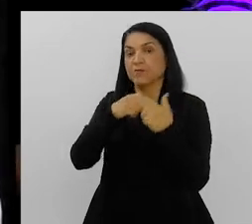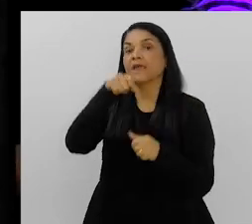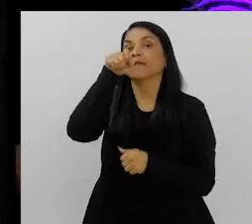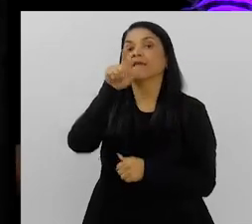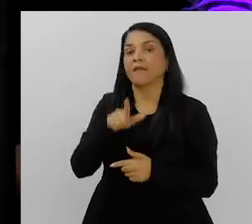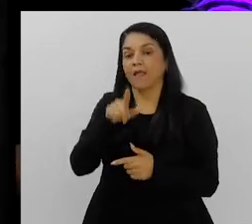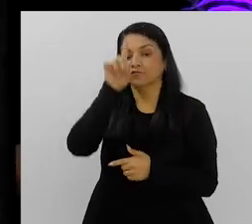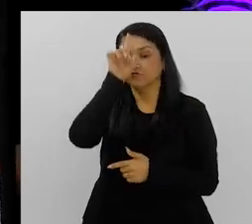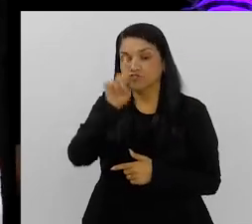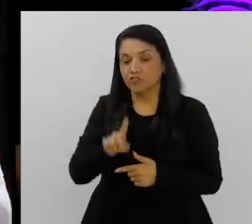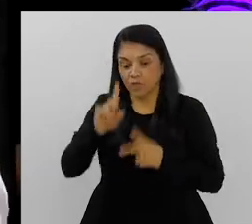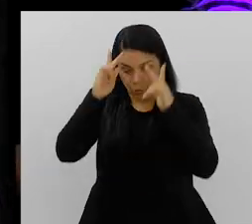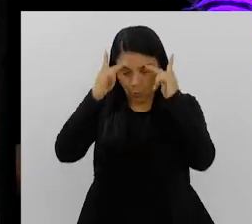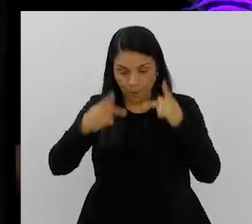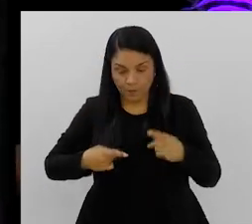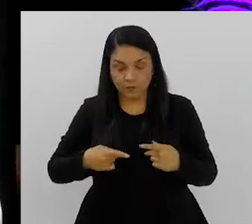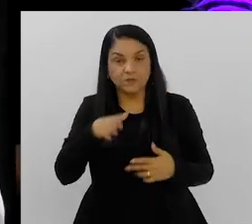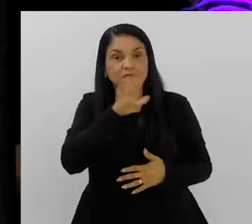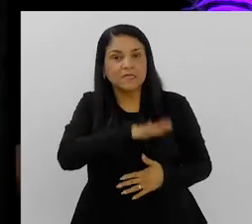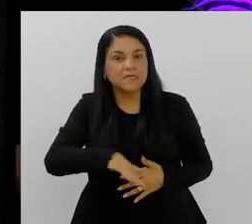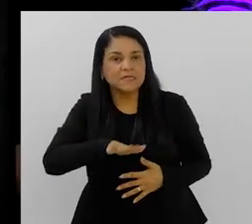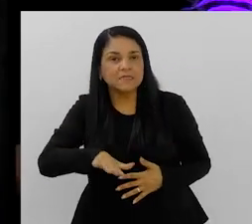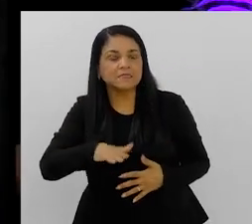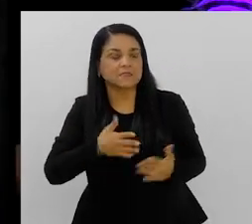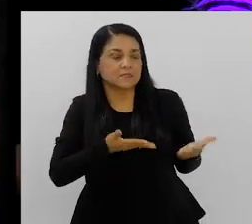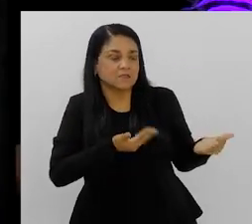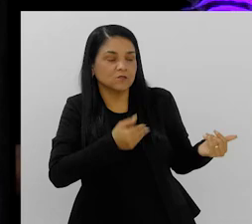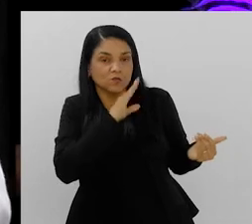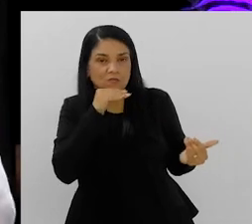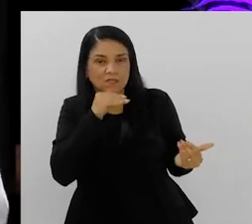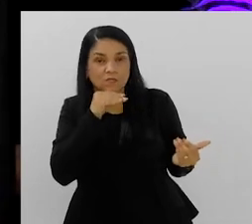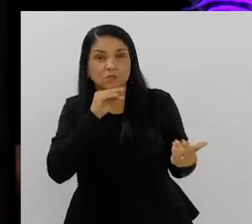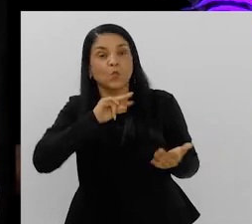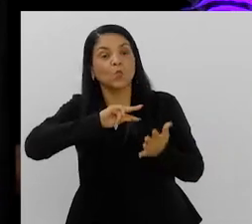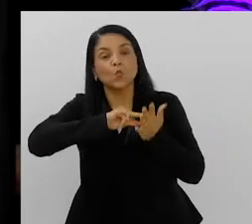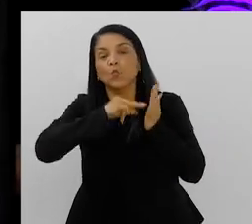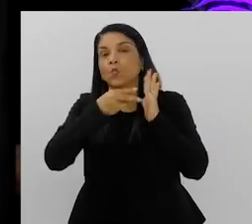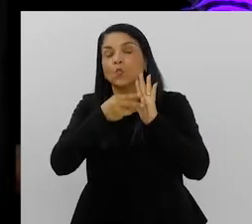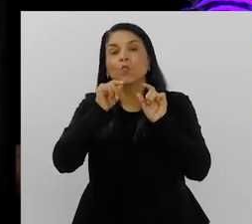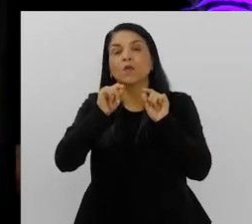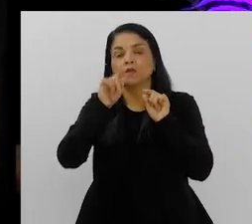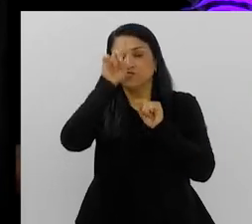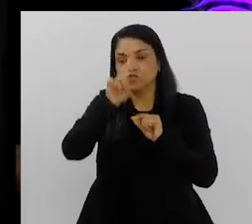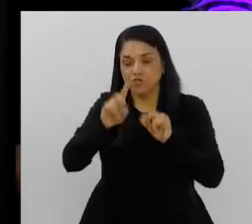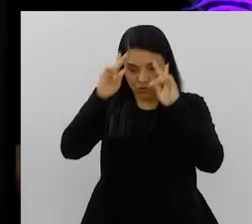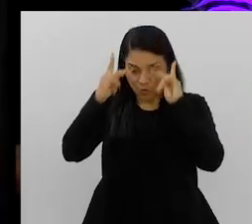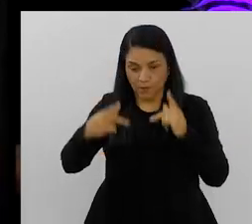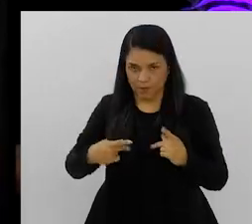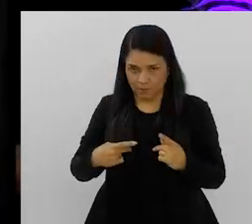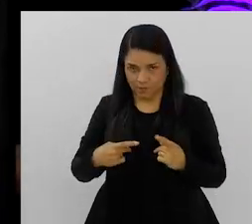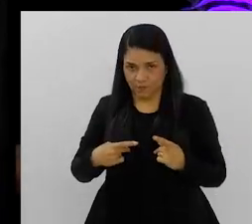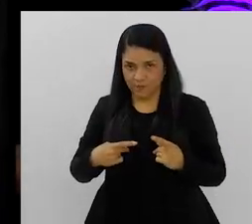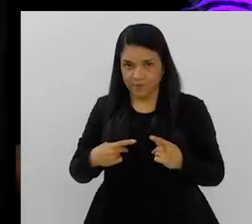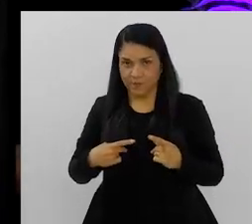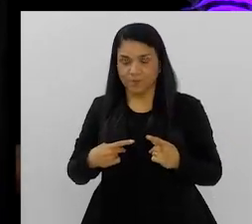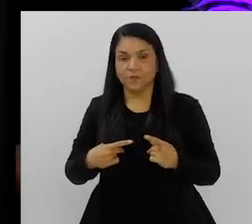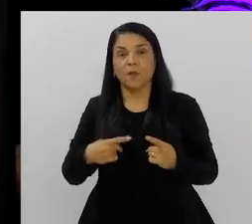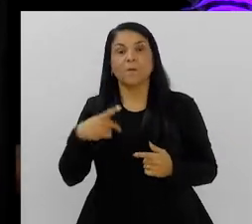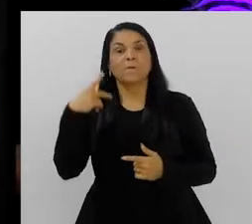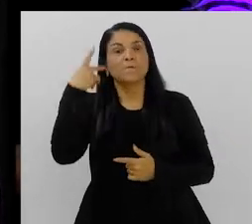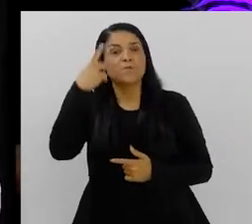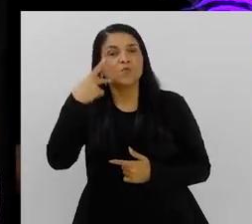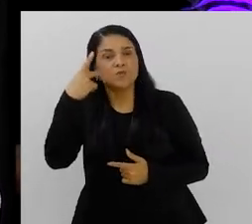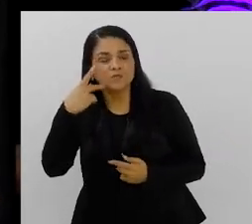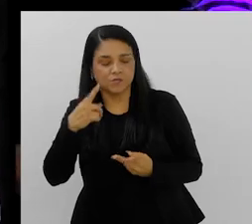de quem é responsável, pelo direito humano de criança e adolescente, né? Do que a gente está falando quando a gente fala de direitos humanos de criança e adolescente?